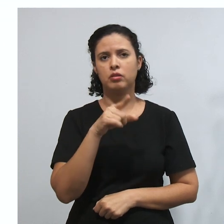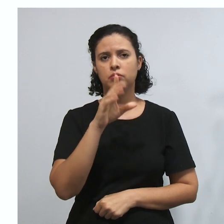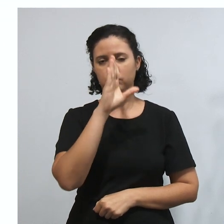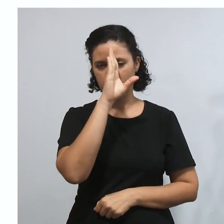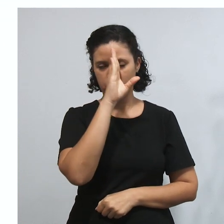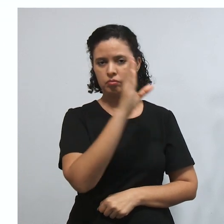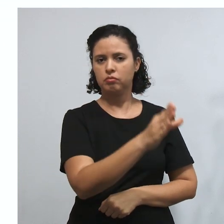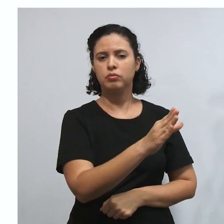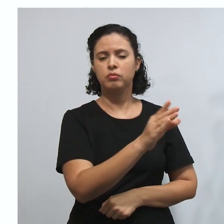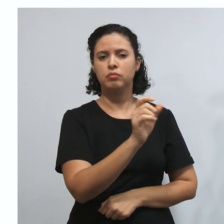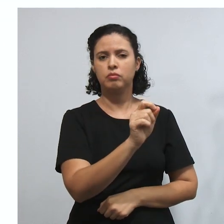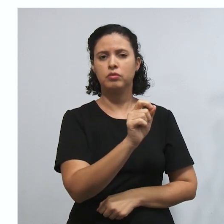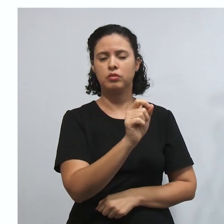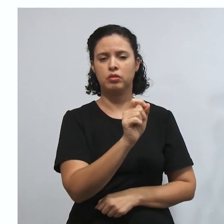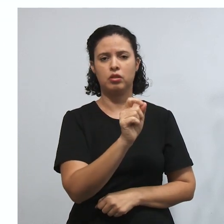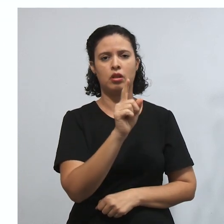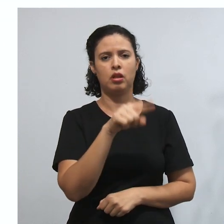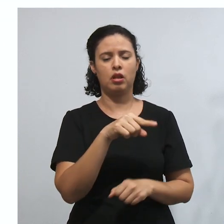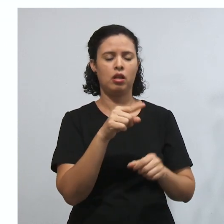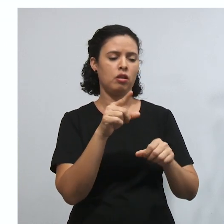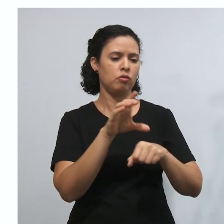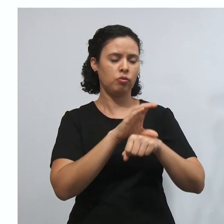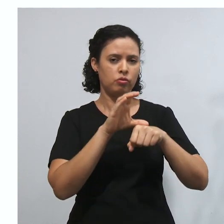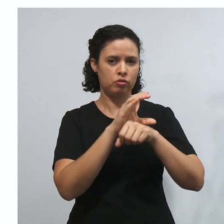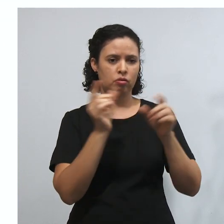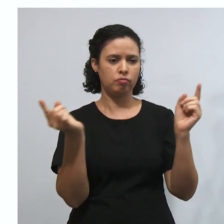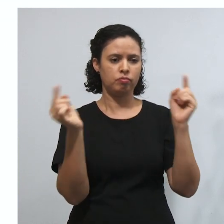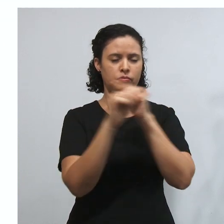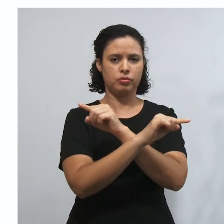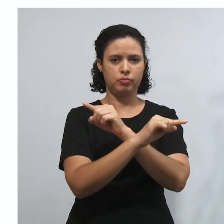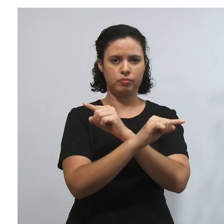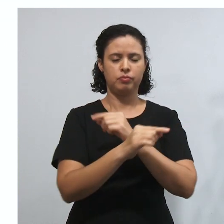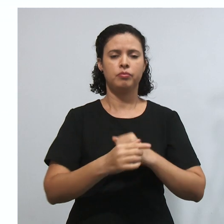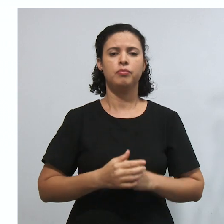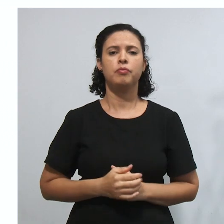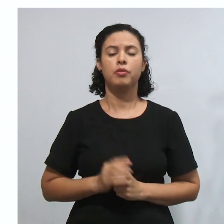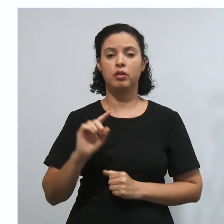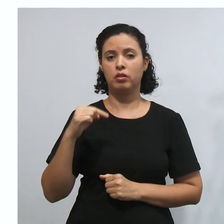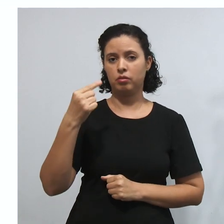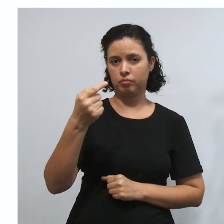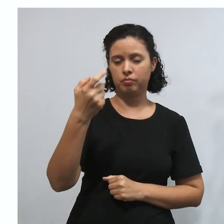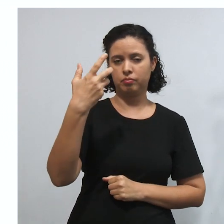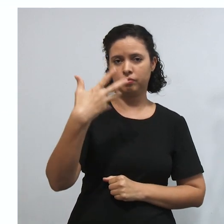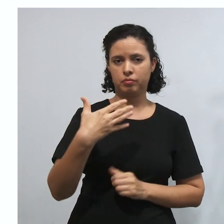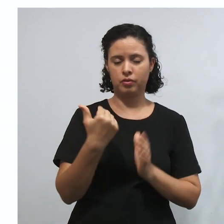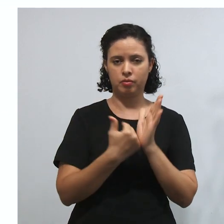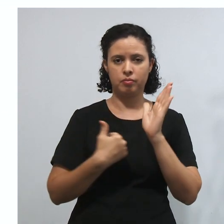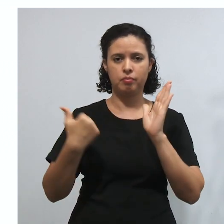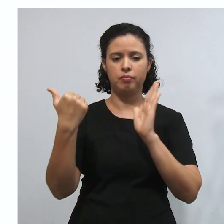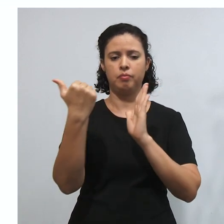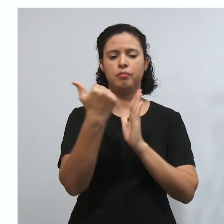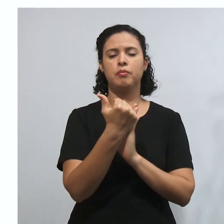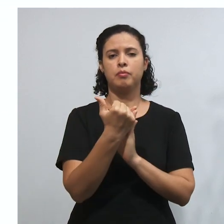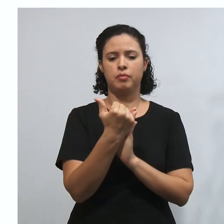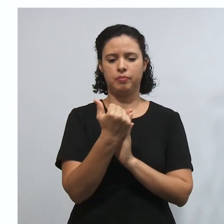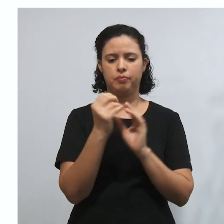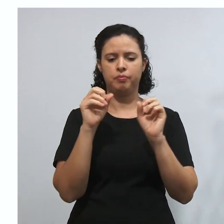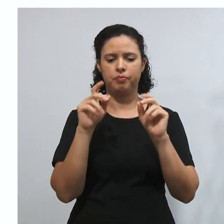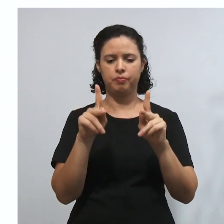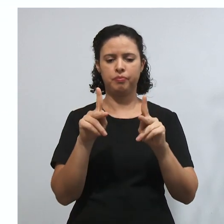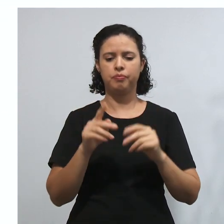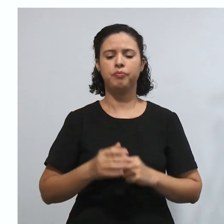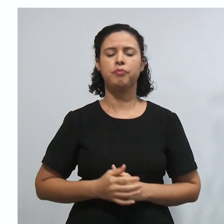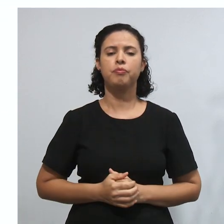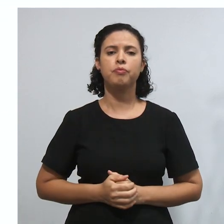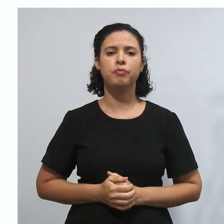direta de inconstitucionalidade. Já já vou chegar lá e aí a gente vai conversar mais um pouquinho sobre essas ações,